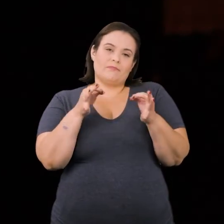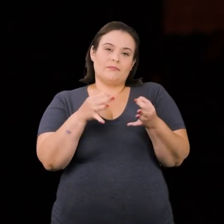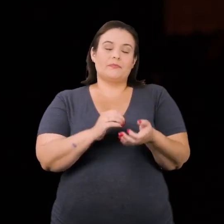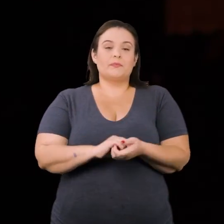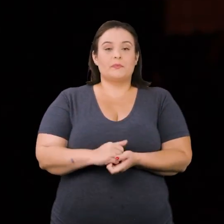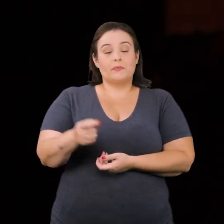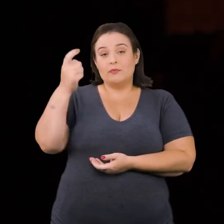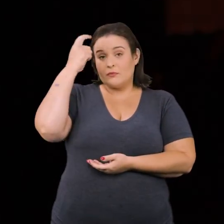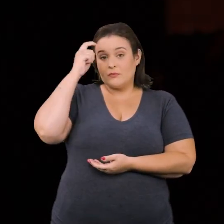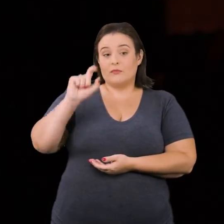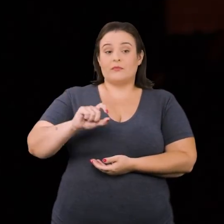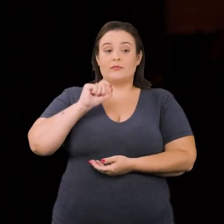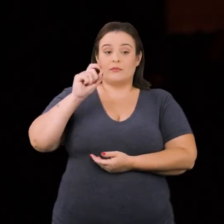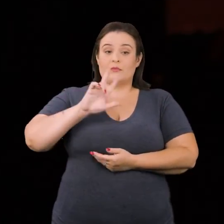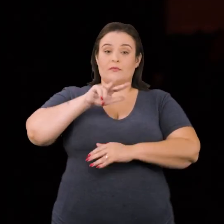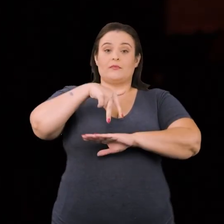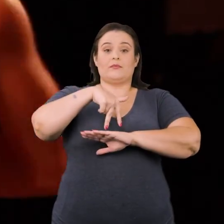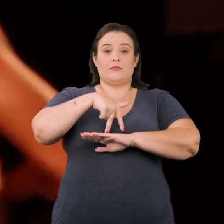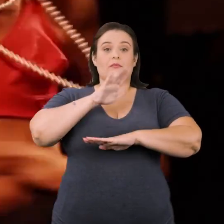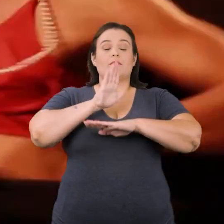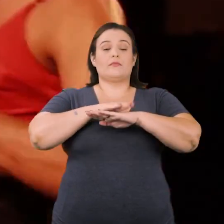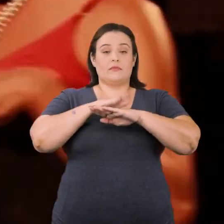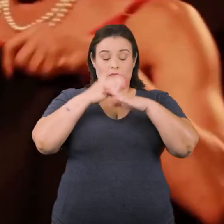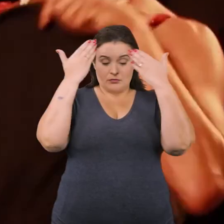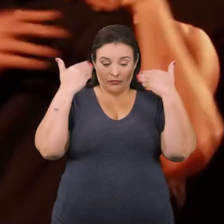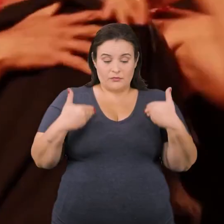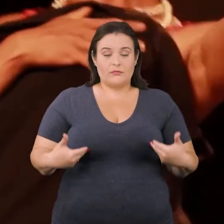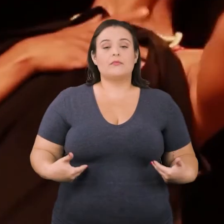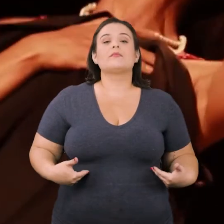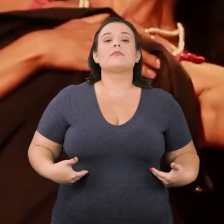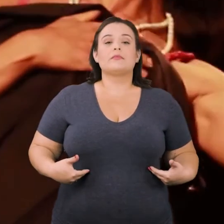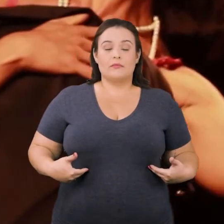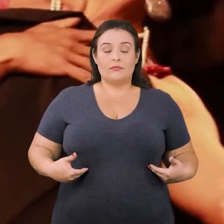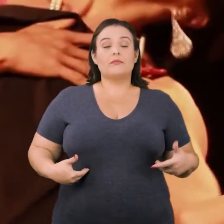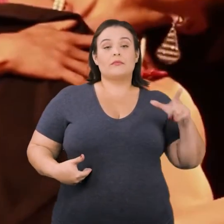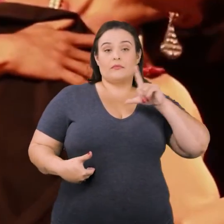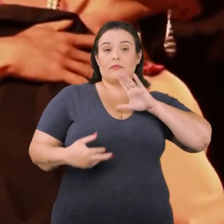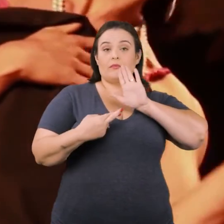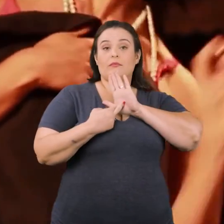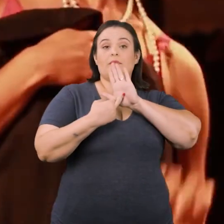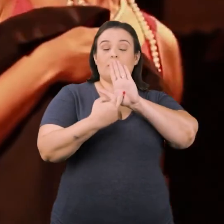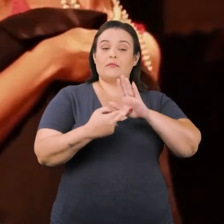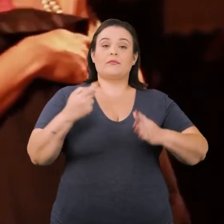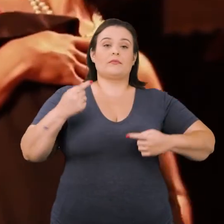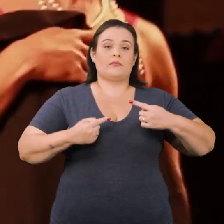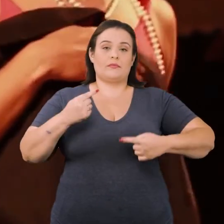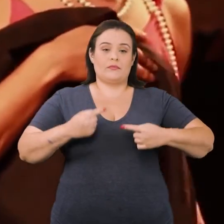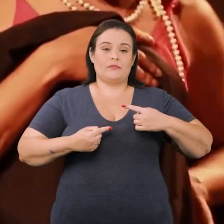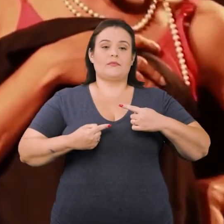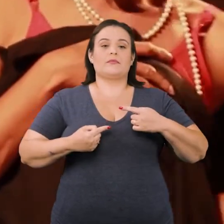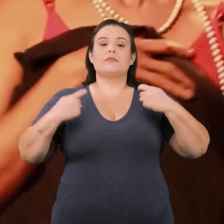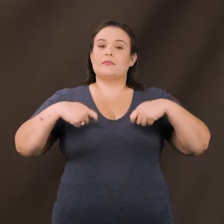pensar o que é que essa cena, sendo realizada por esse corpo, possui de representatividade